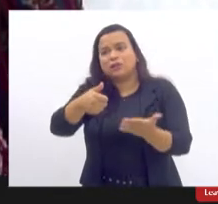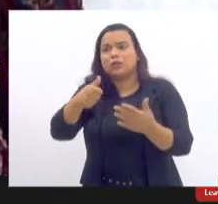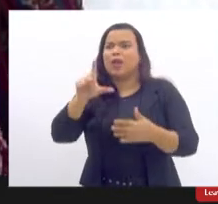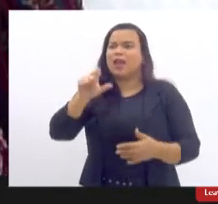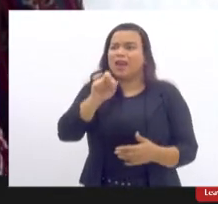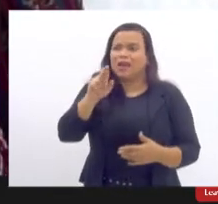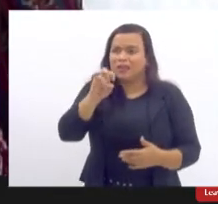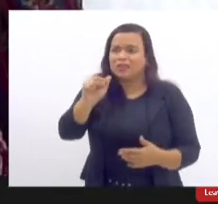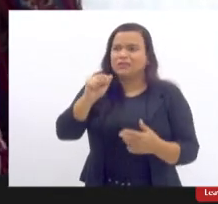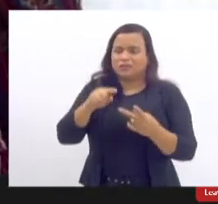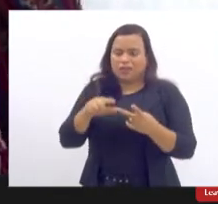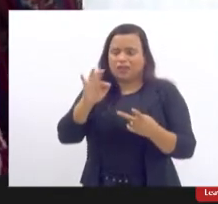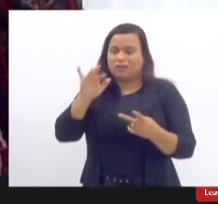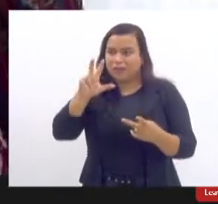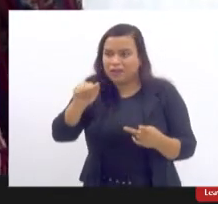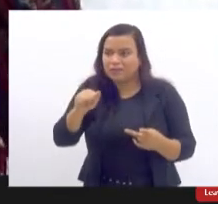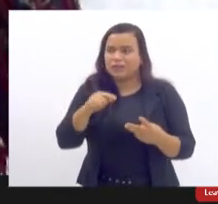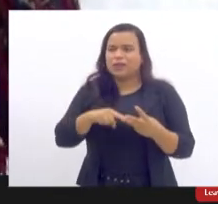Flávia, da Joana.